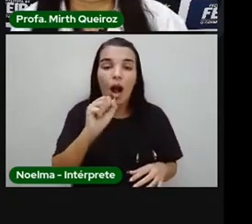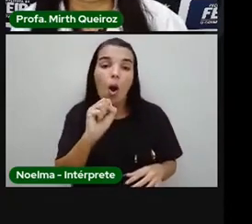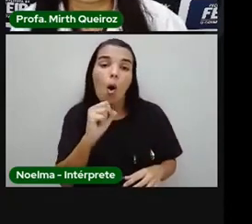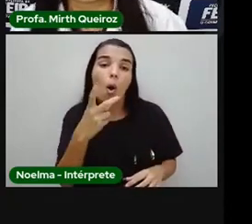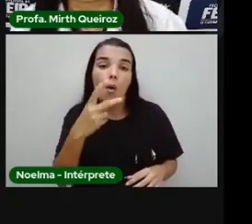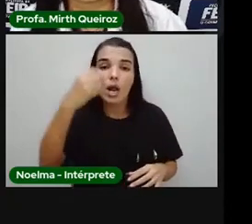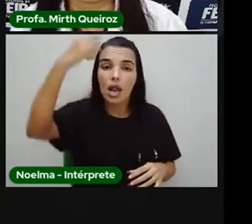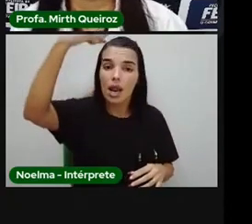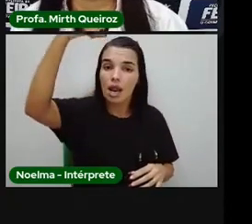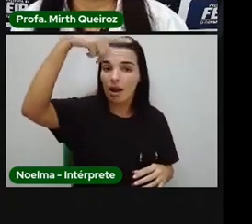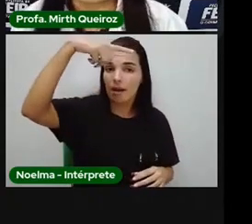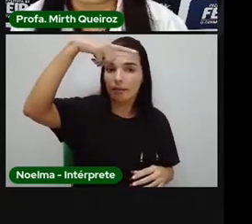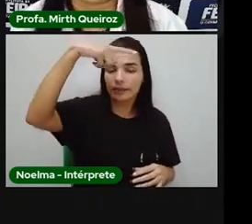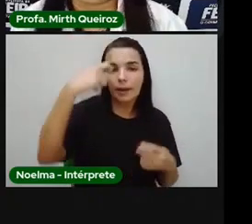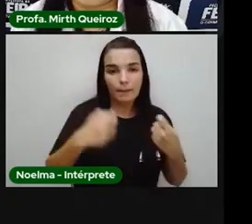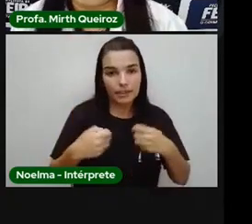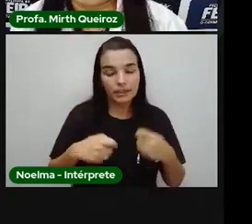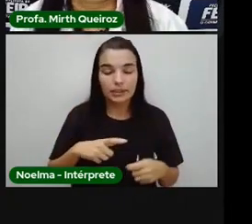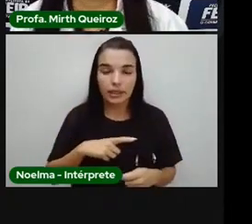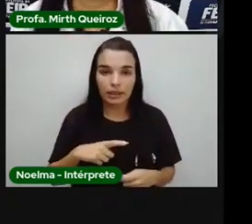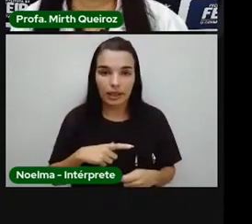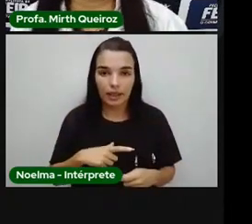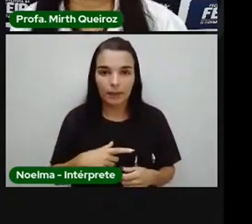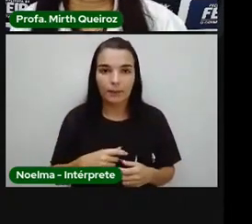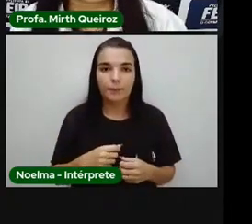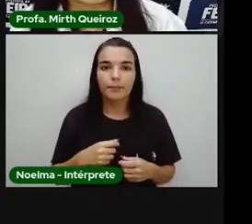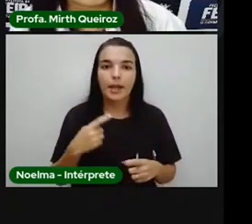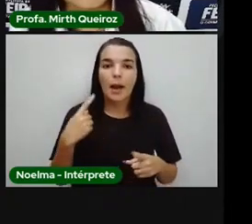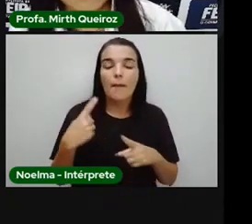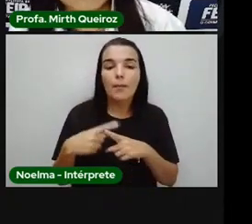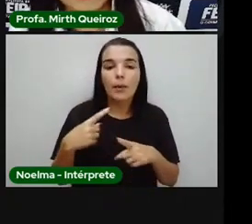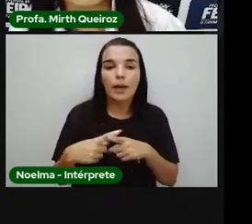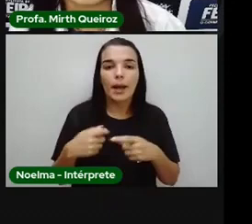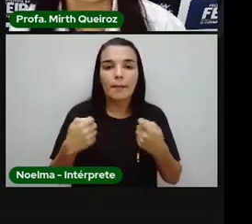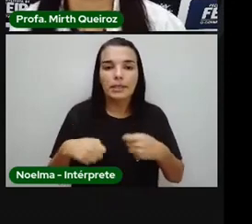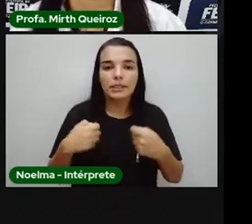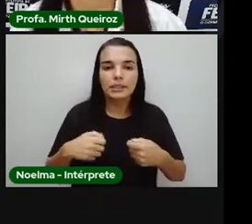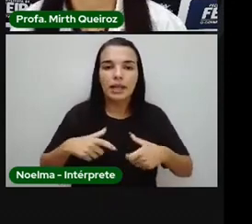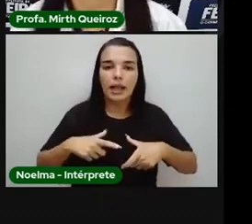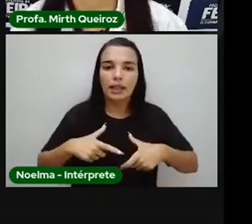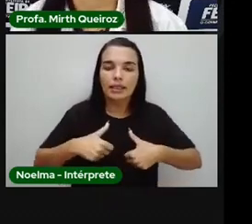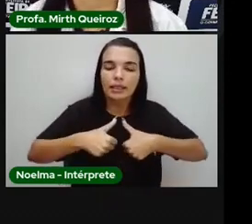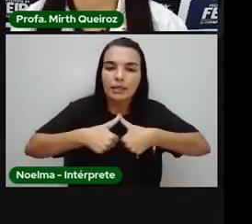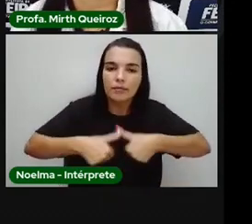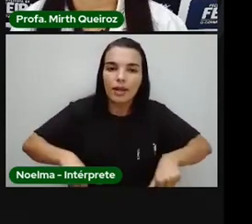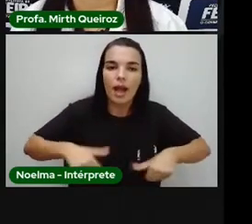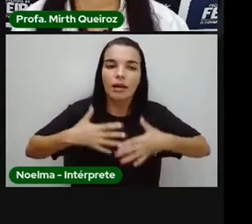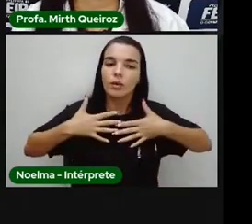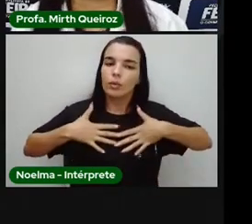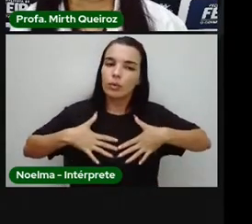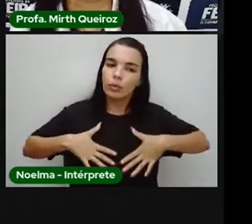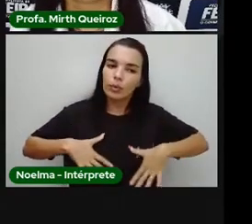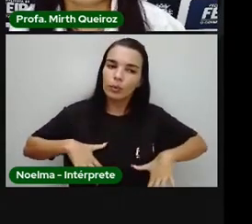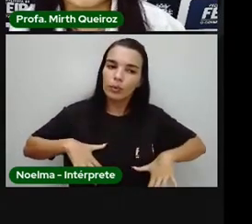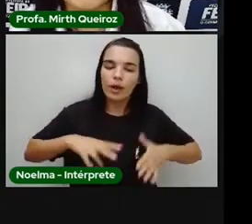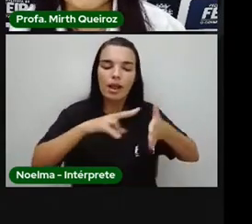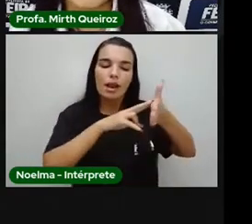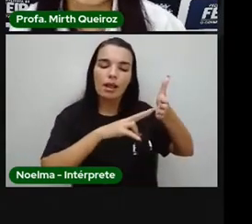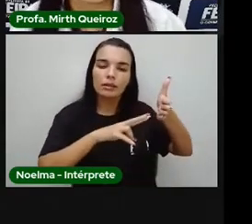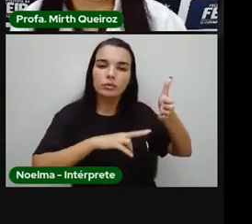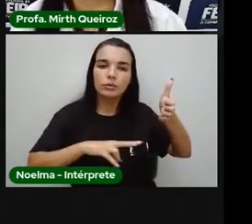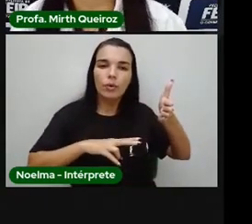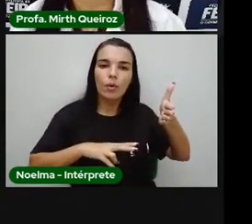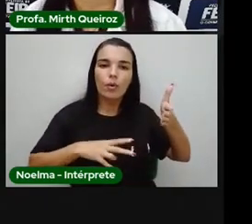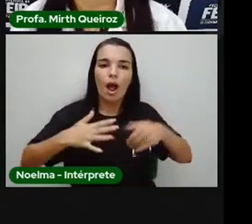Mas tem que ser um lugar iluminado, tá? Um lugar que você se sinta confortável também para fazer aquela leitura, um ambiente